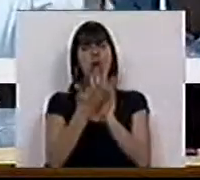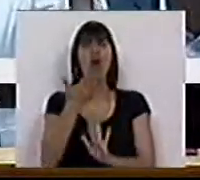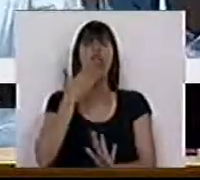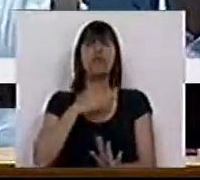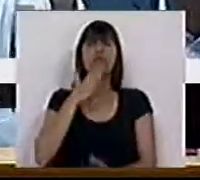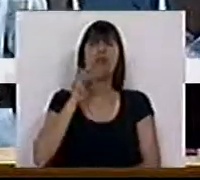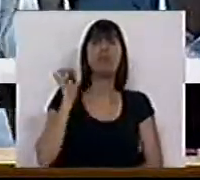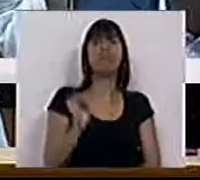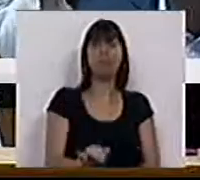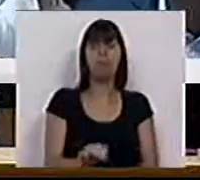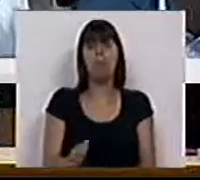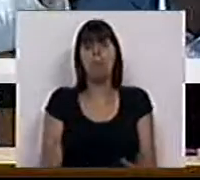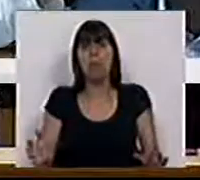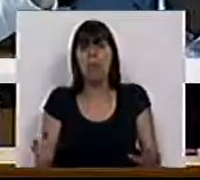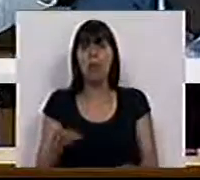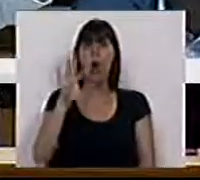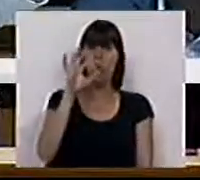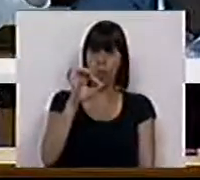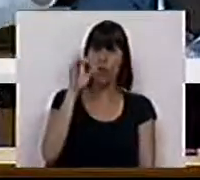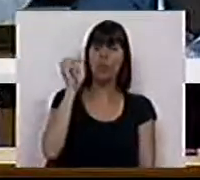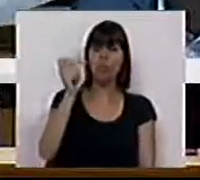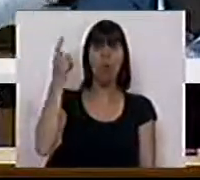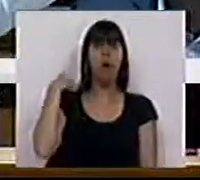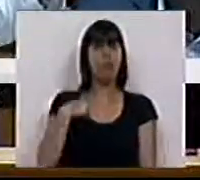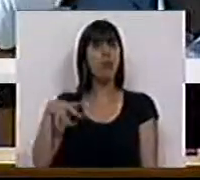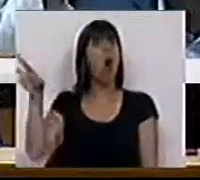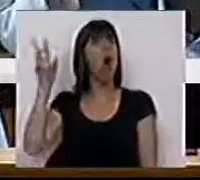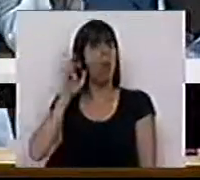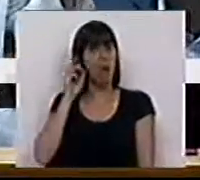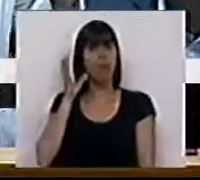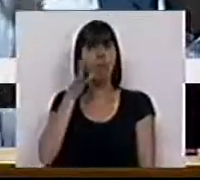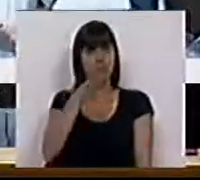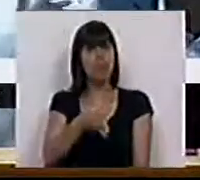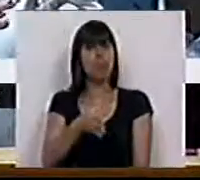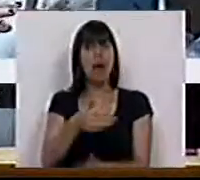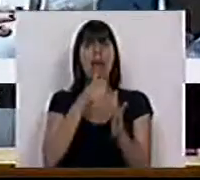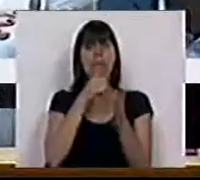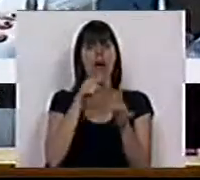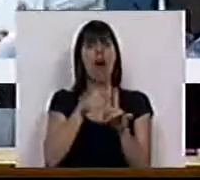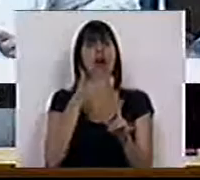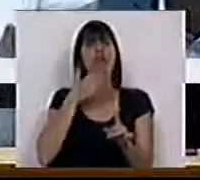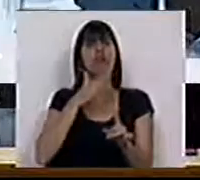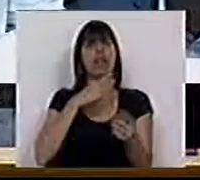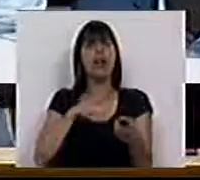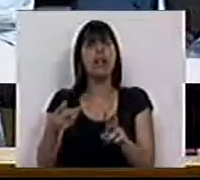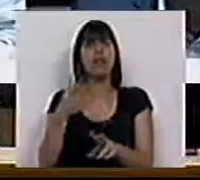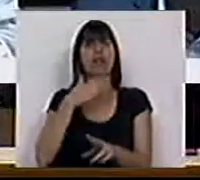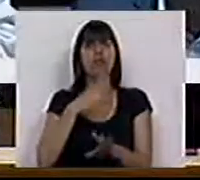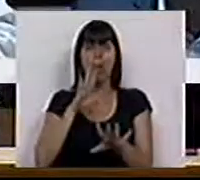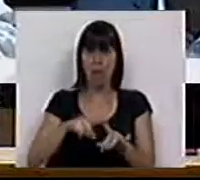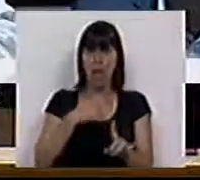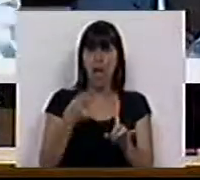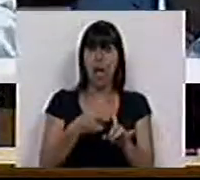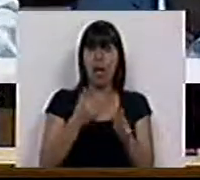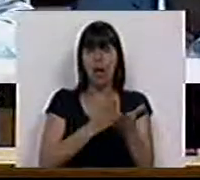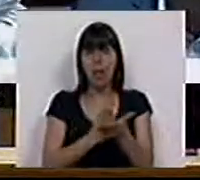transitórias. Bem mas há 8 anos que nos ouvimos dizer a medida é transitória, mas é para este